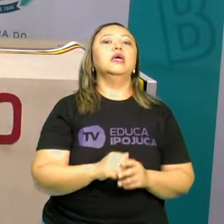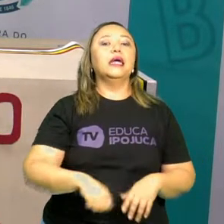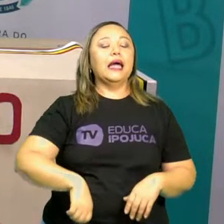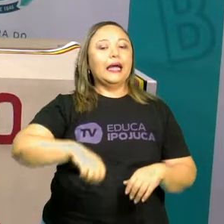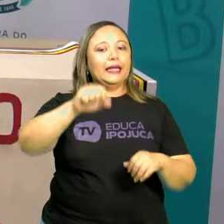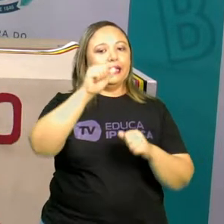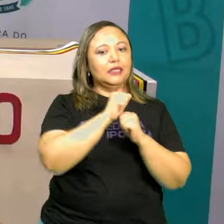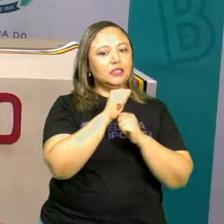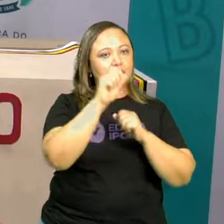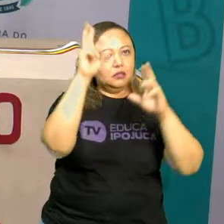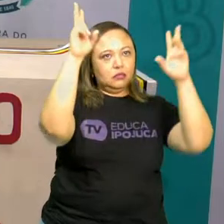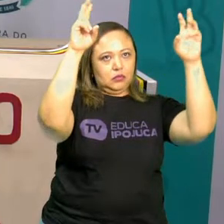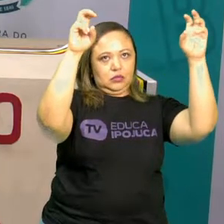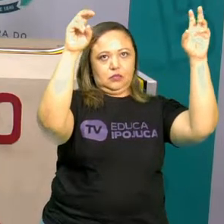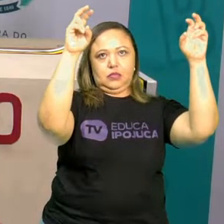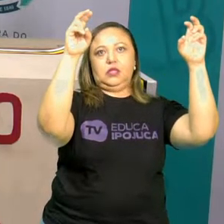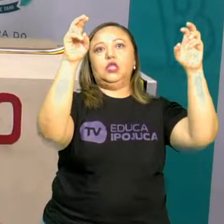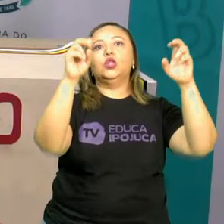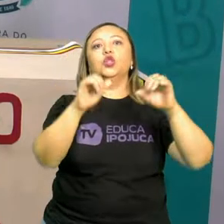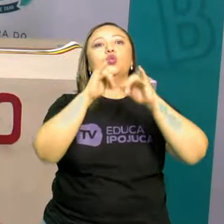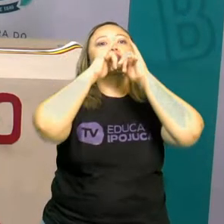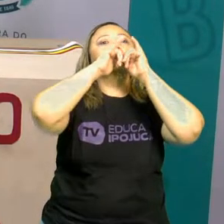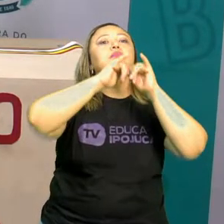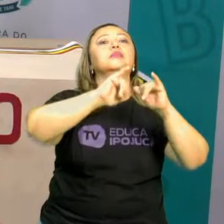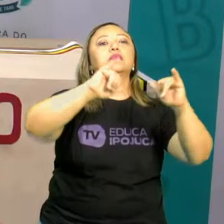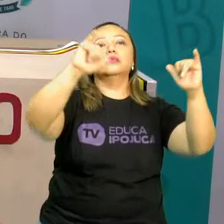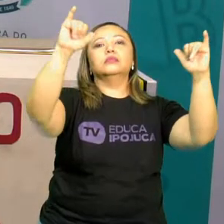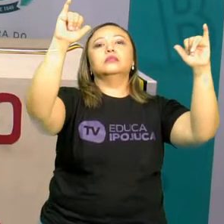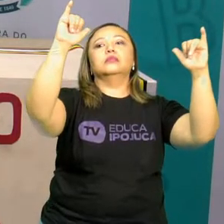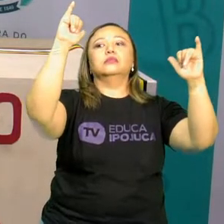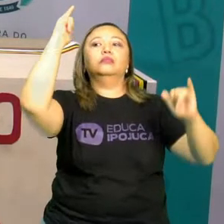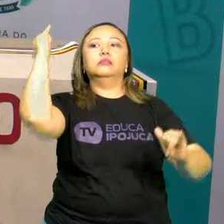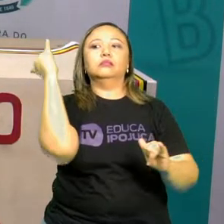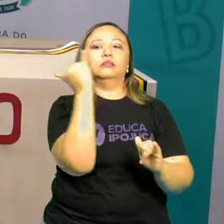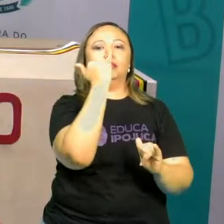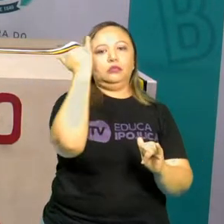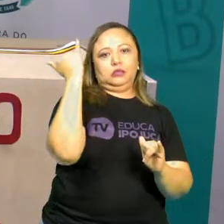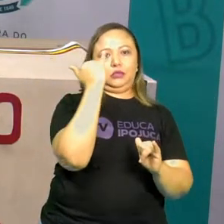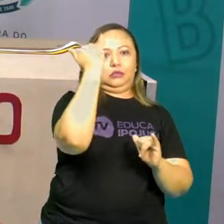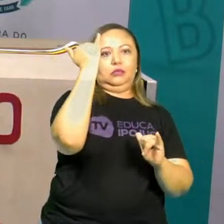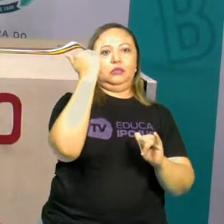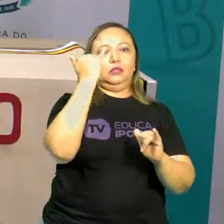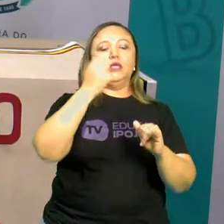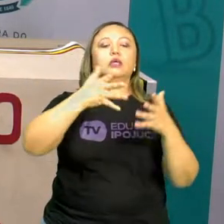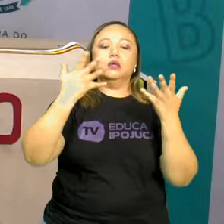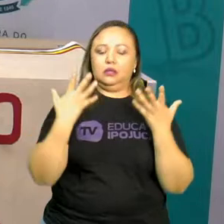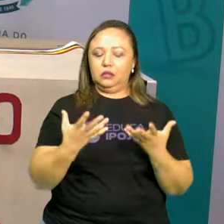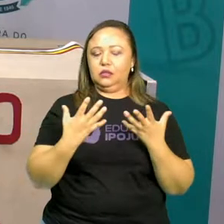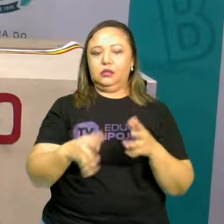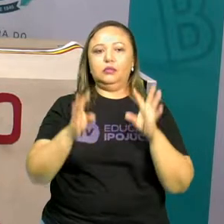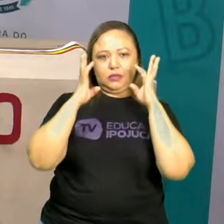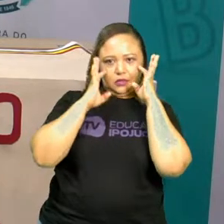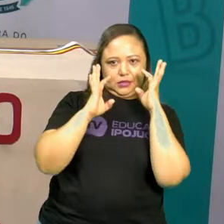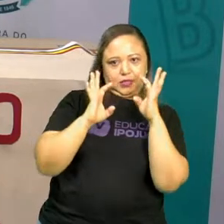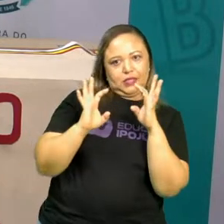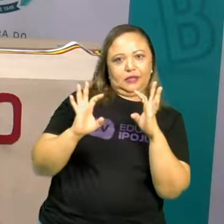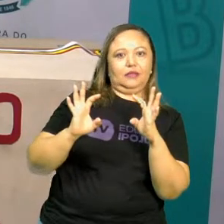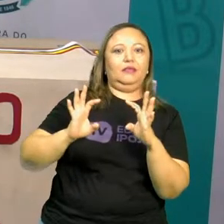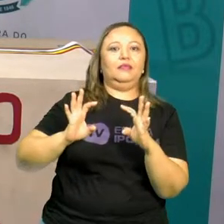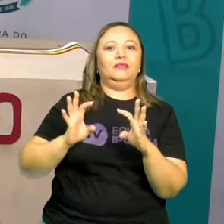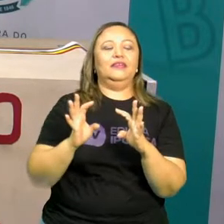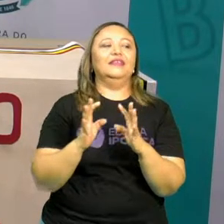Notícia da autora Jane Prado. E a tia quer que vocês prestem bastante atenção